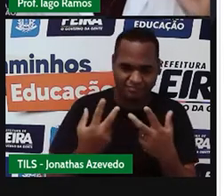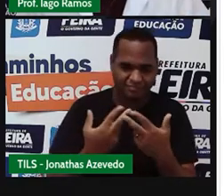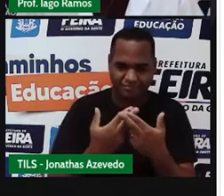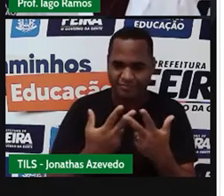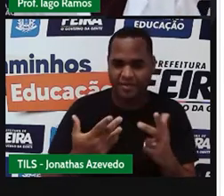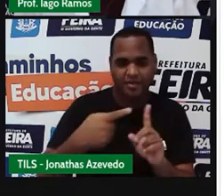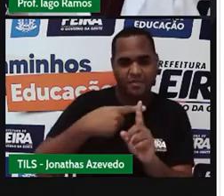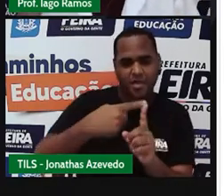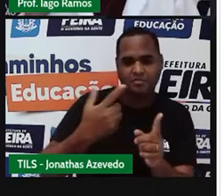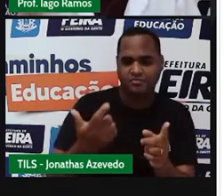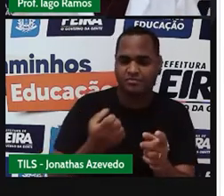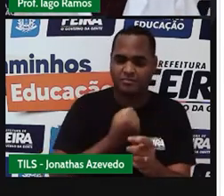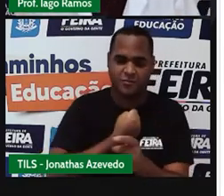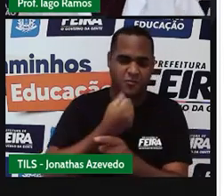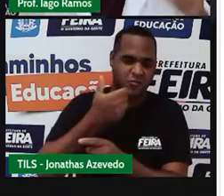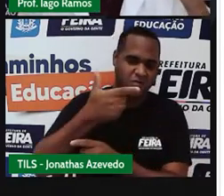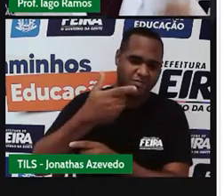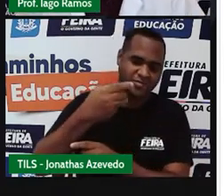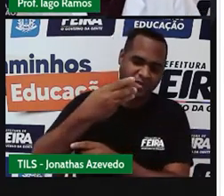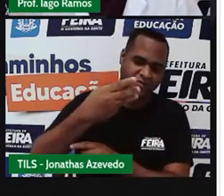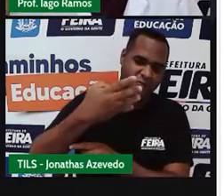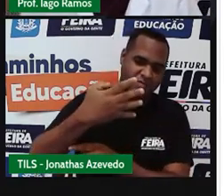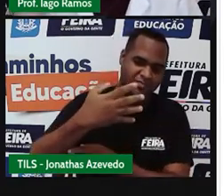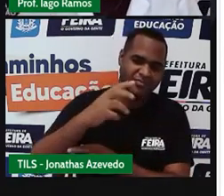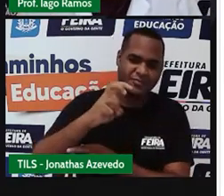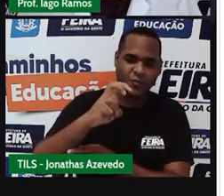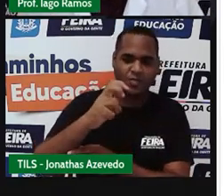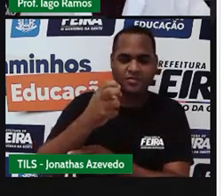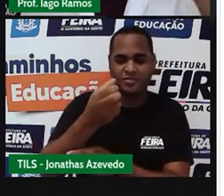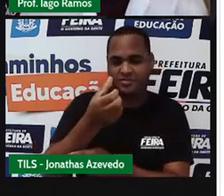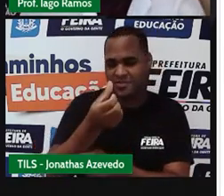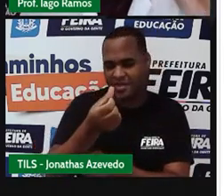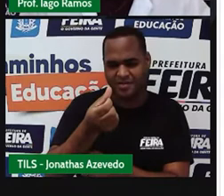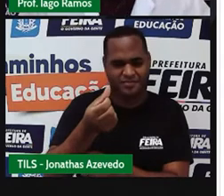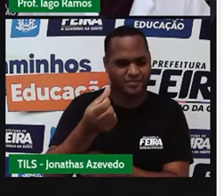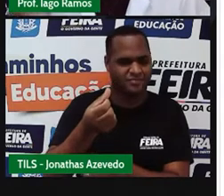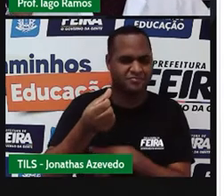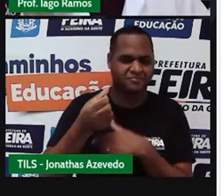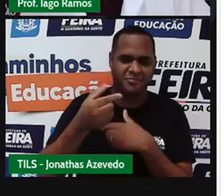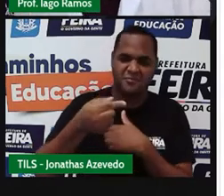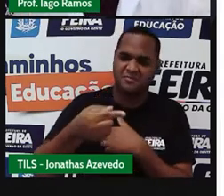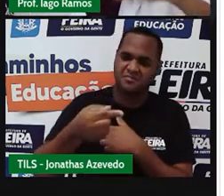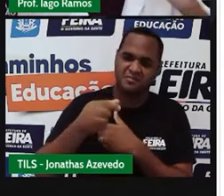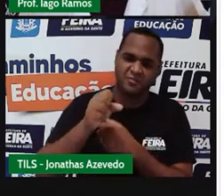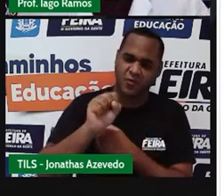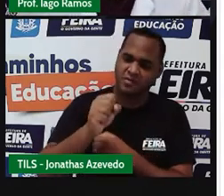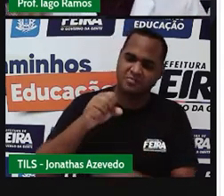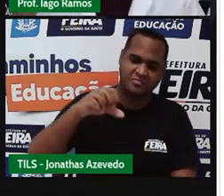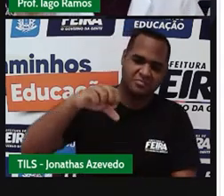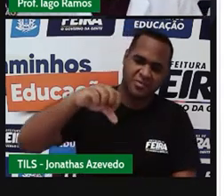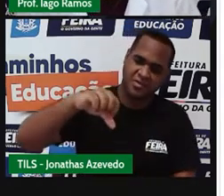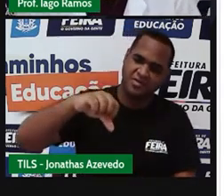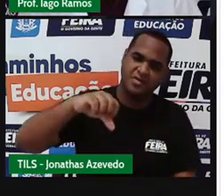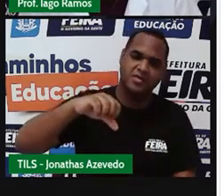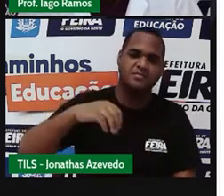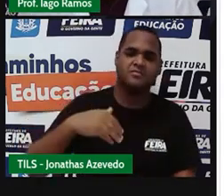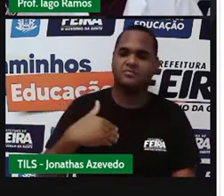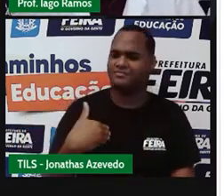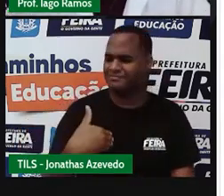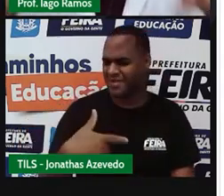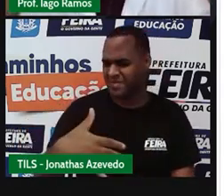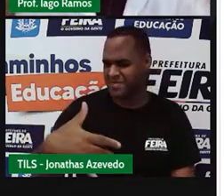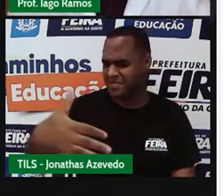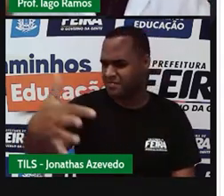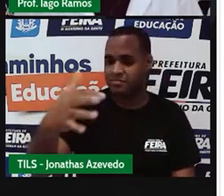a tabuada do 2, do 3, do 4, do 5, do 6, do 7, do 8, do 9, né?